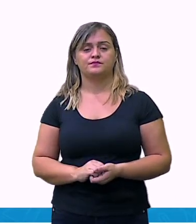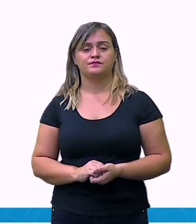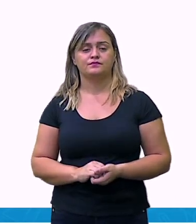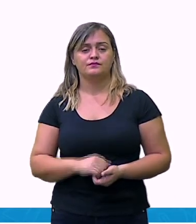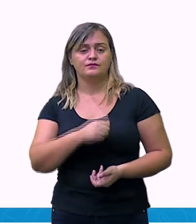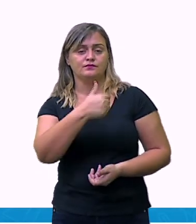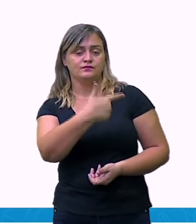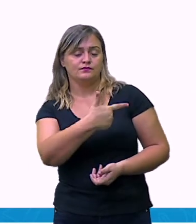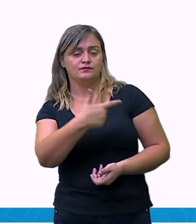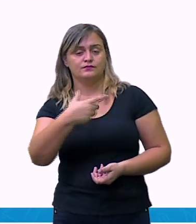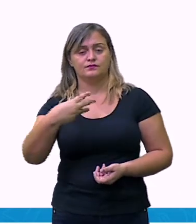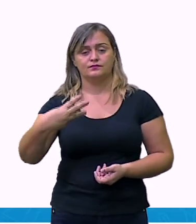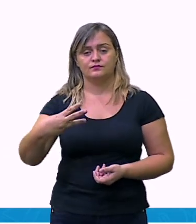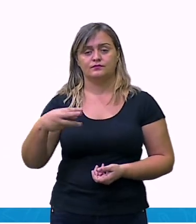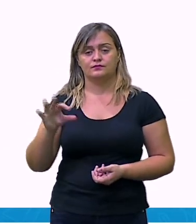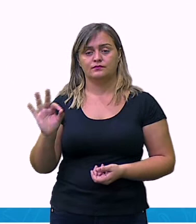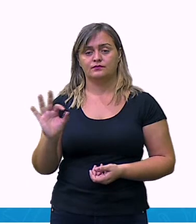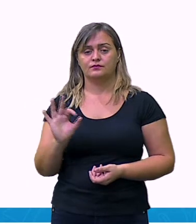23%,